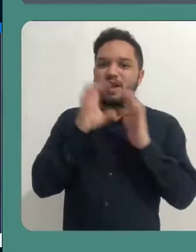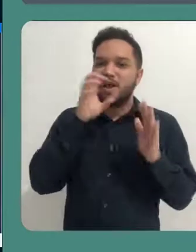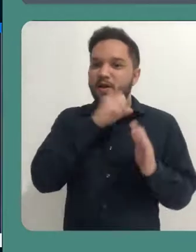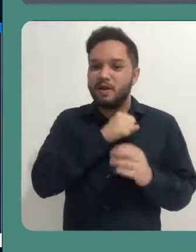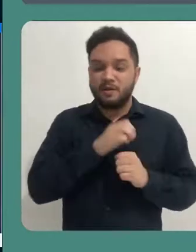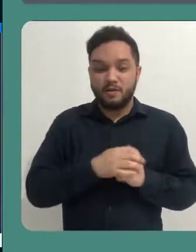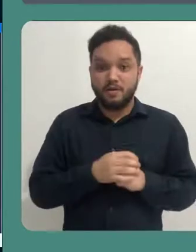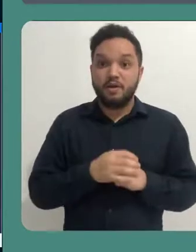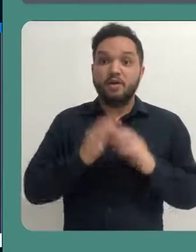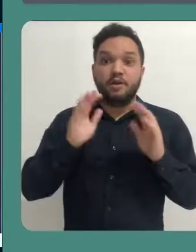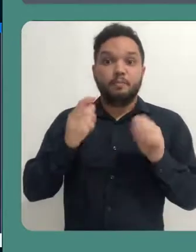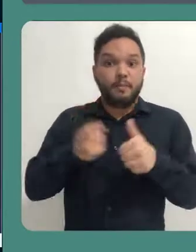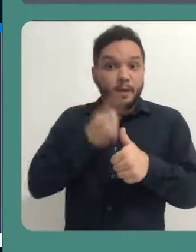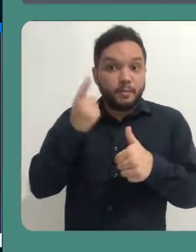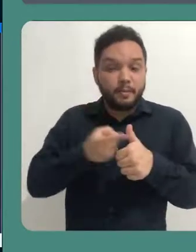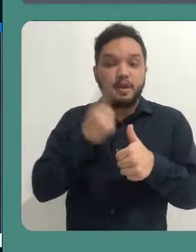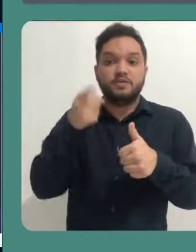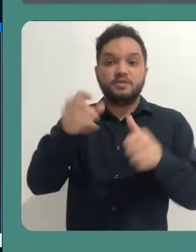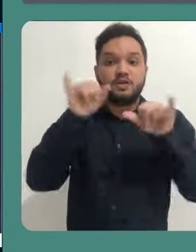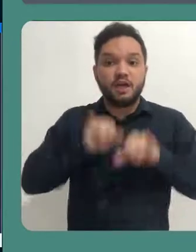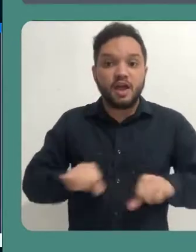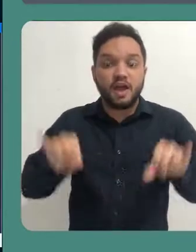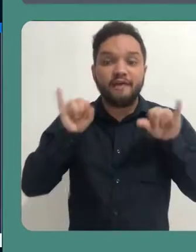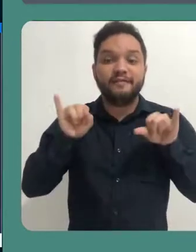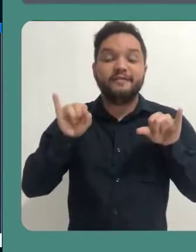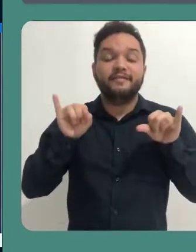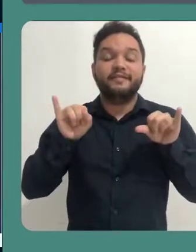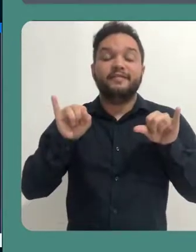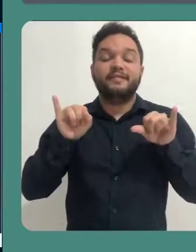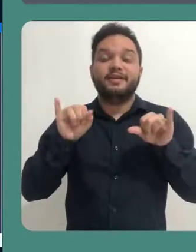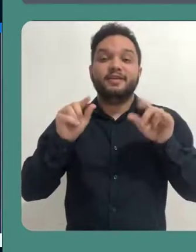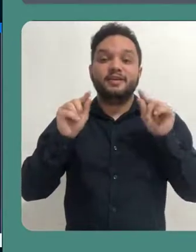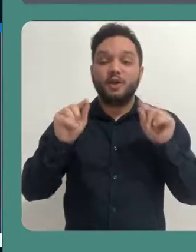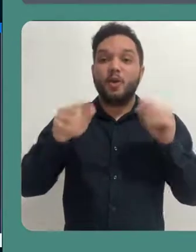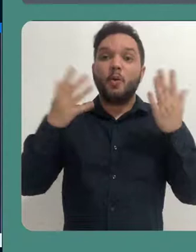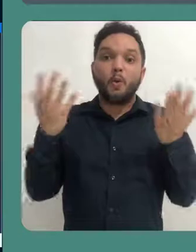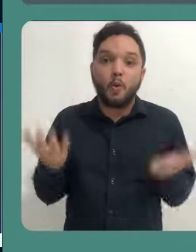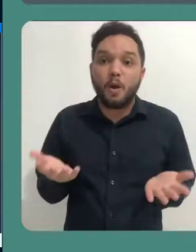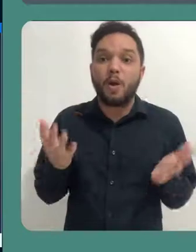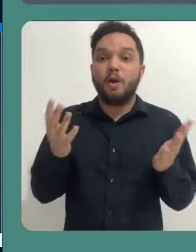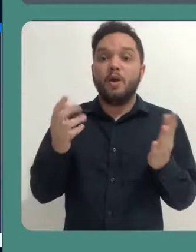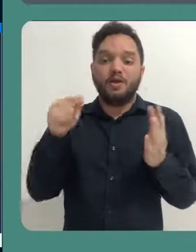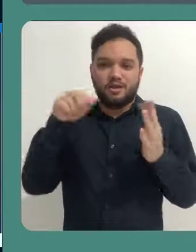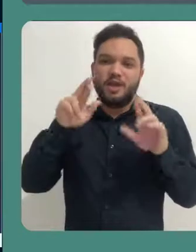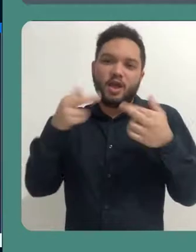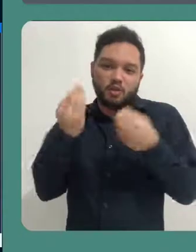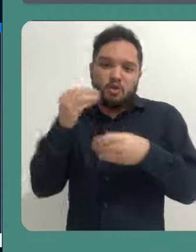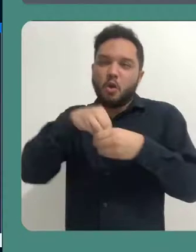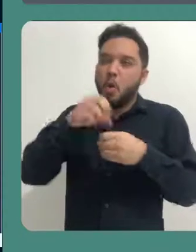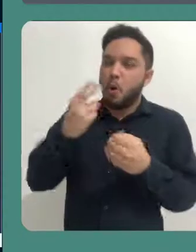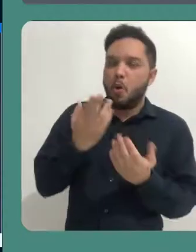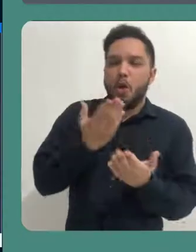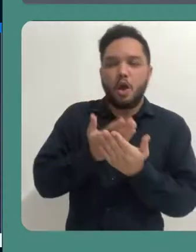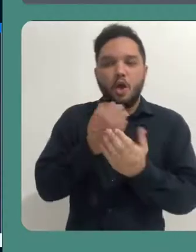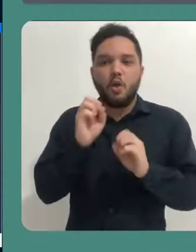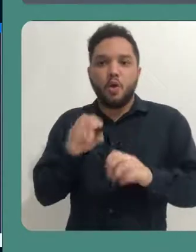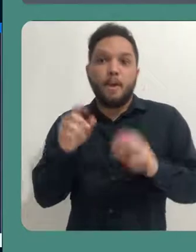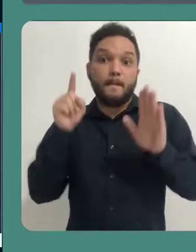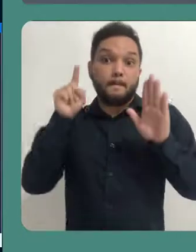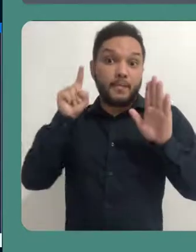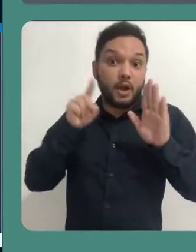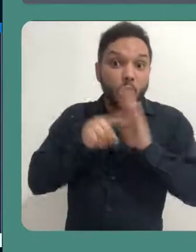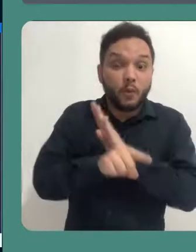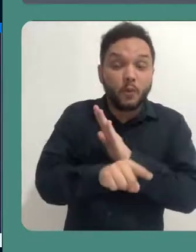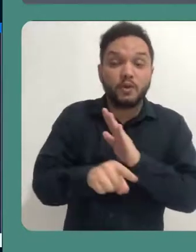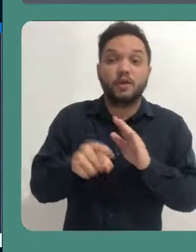os usuários. Você apresenta para os usuários, para os membros, para os participantes da sua reunião ou da